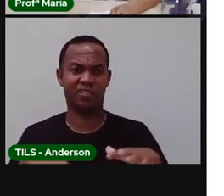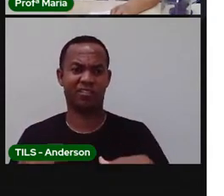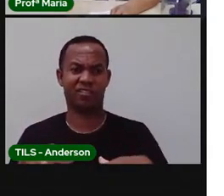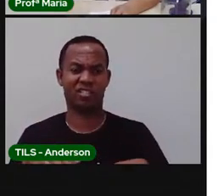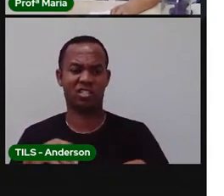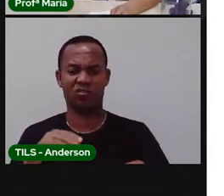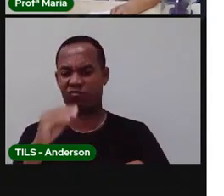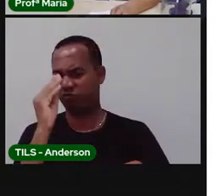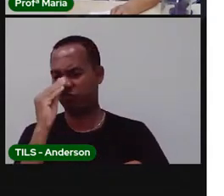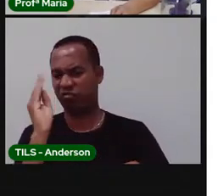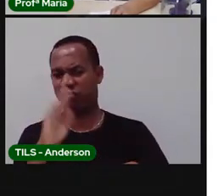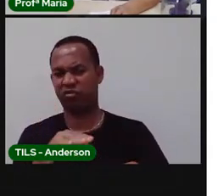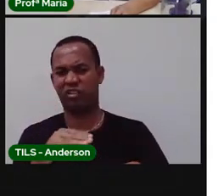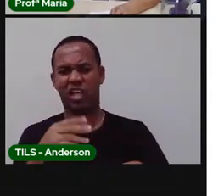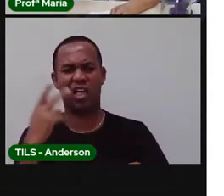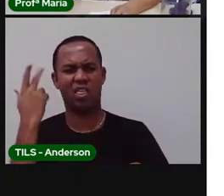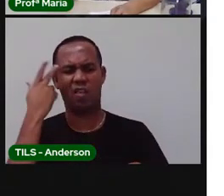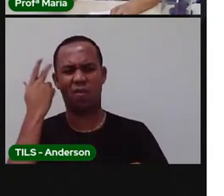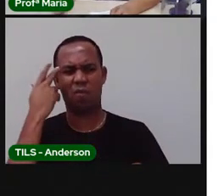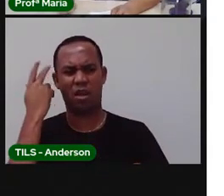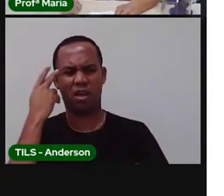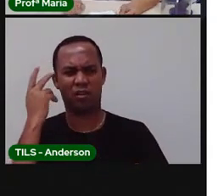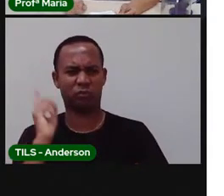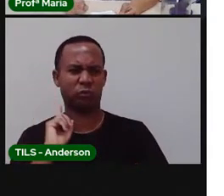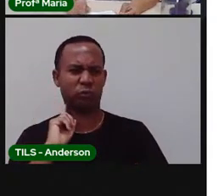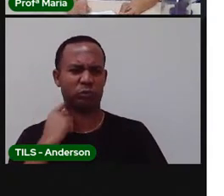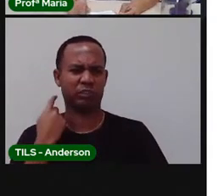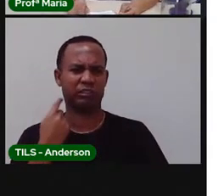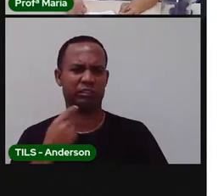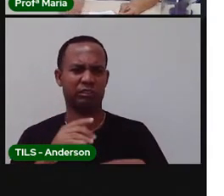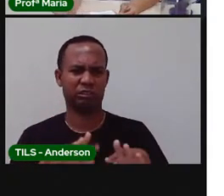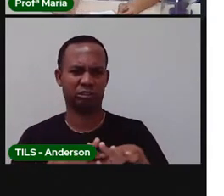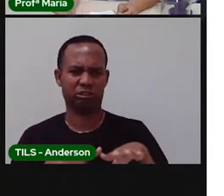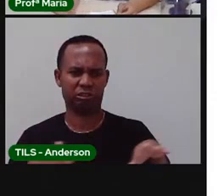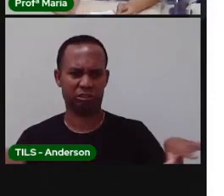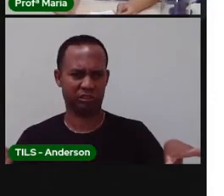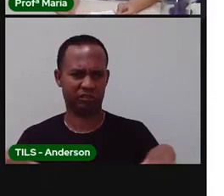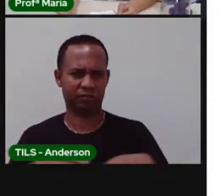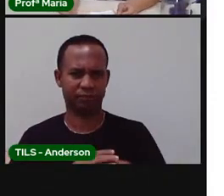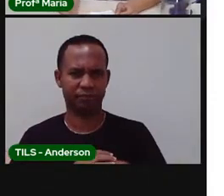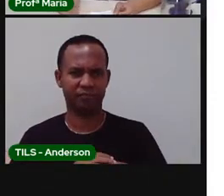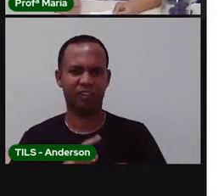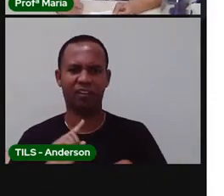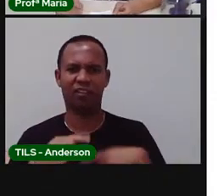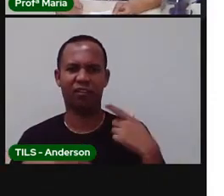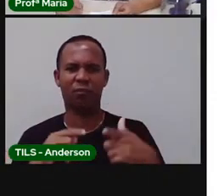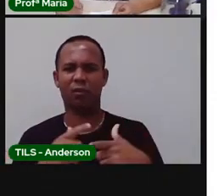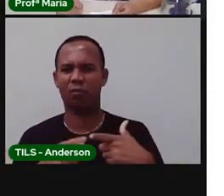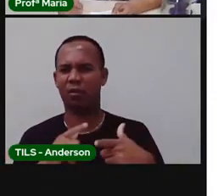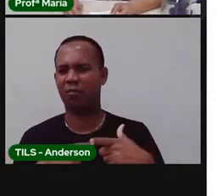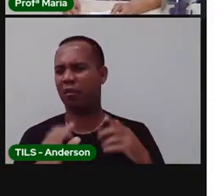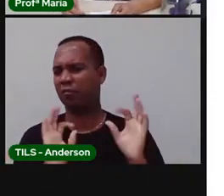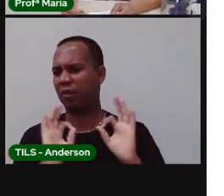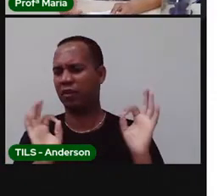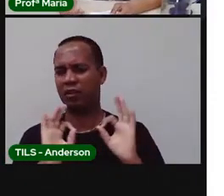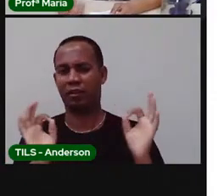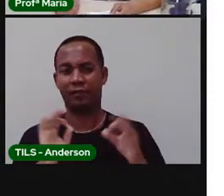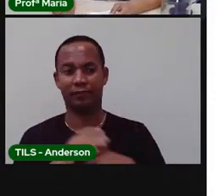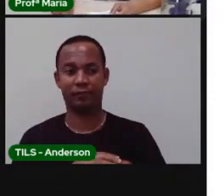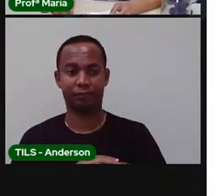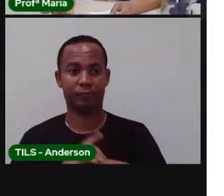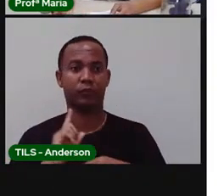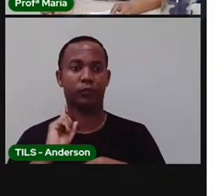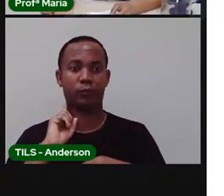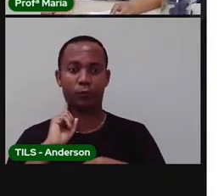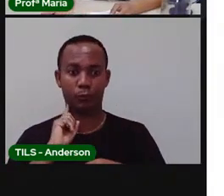aqui não é um rio não, é só o chão. Primeiro que jogar lixo no chão já está errado. Aí eu vou jogar aqui porque não tem problema nenhum. Mas esse lixo